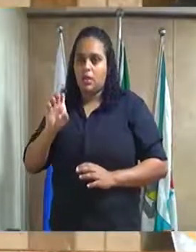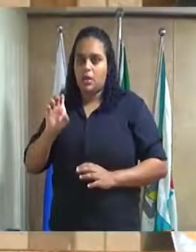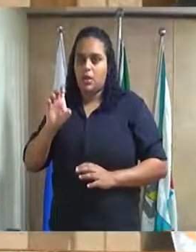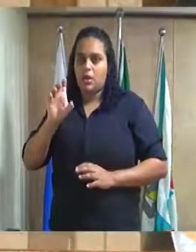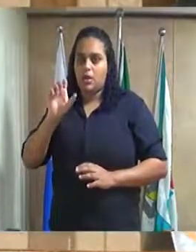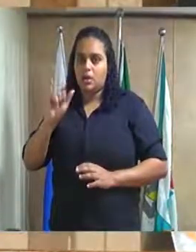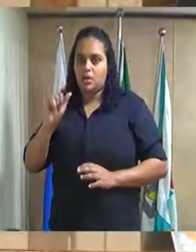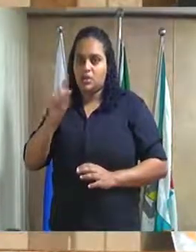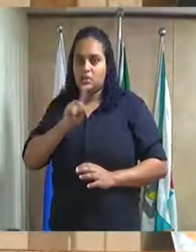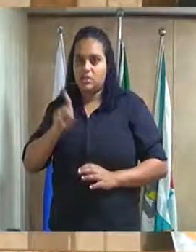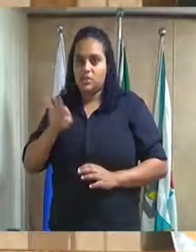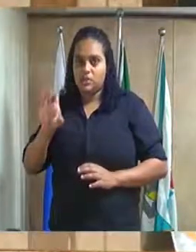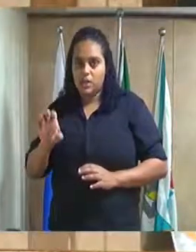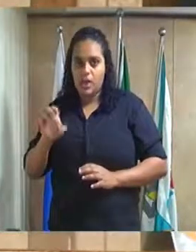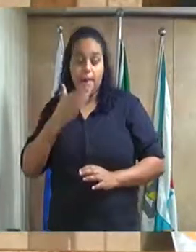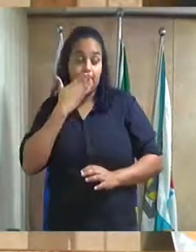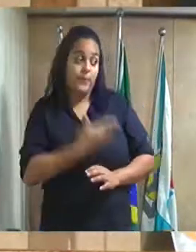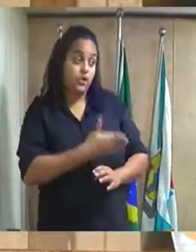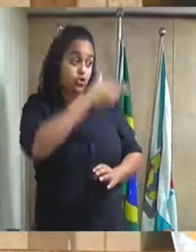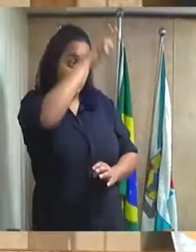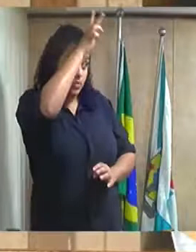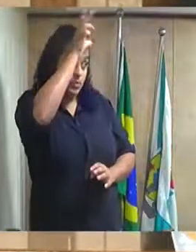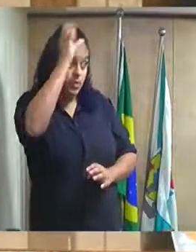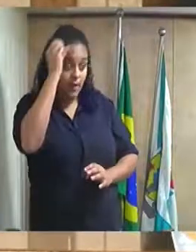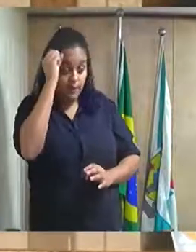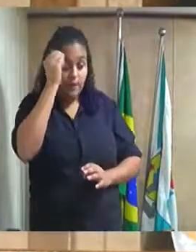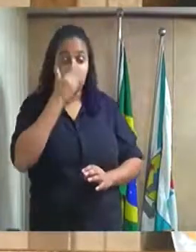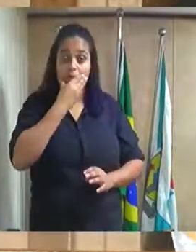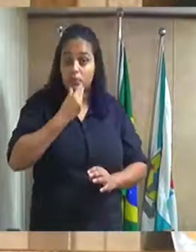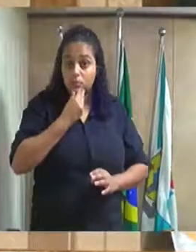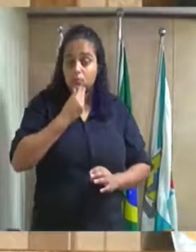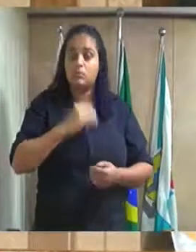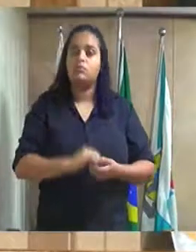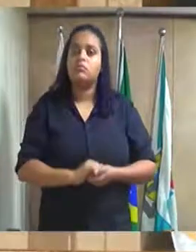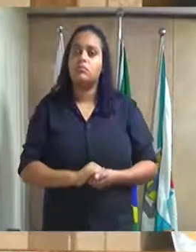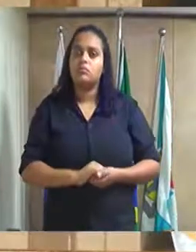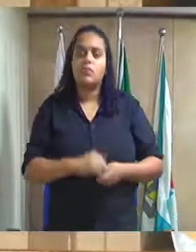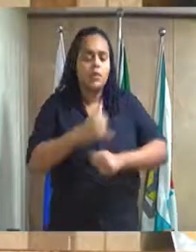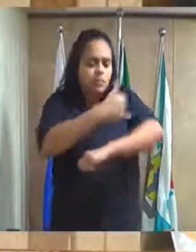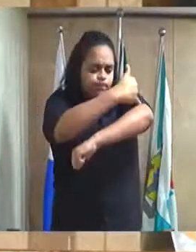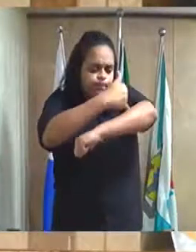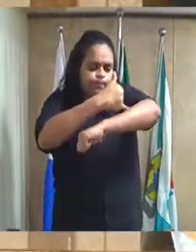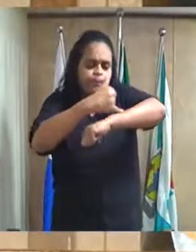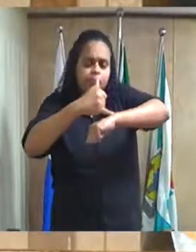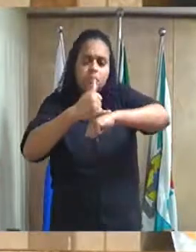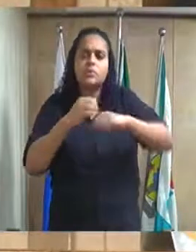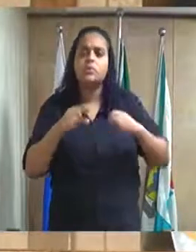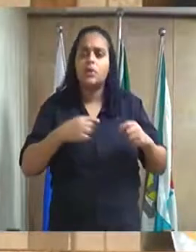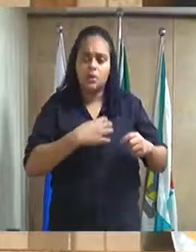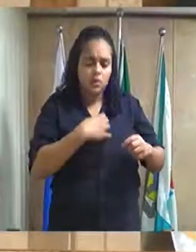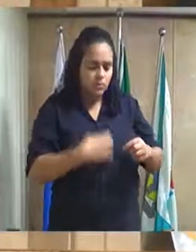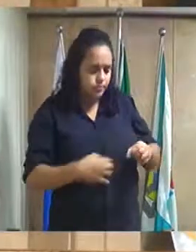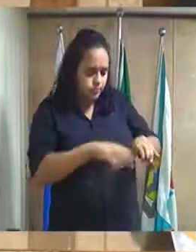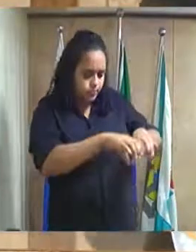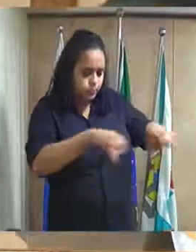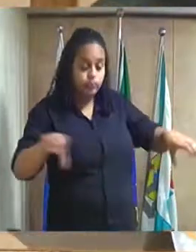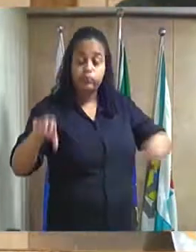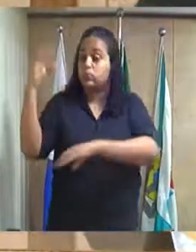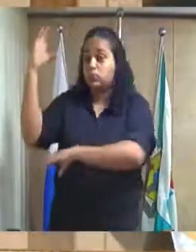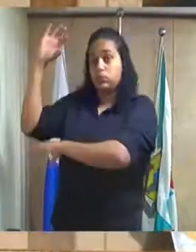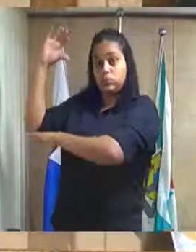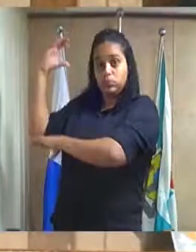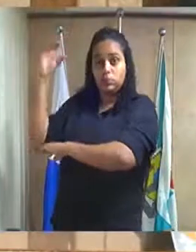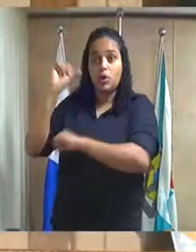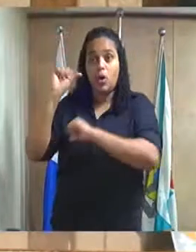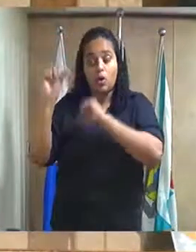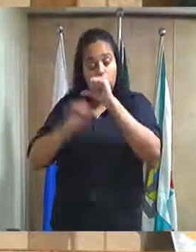Seudino, solicitando ao excelentíssimo senhor prefeito asfaltamento, saneamento básico, iluminação pública e